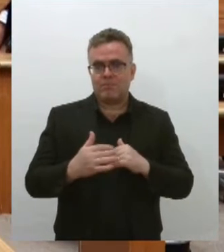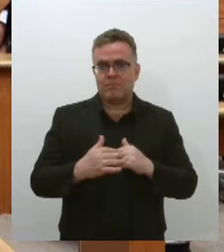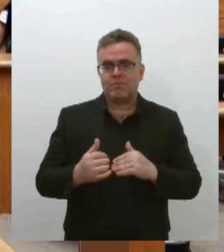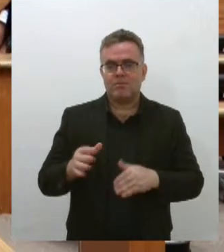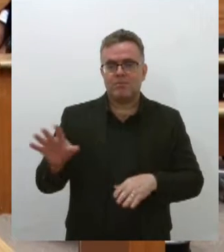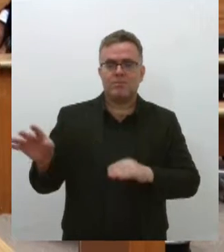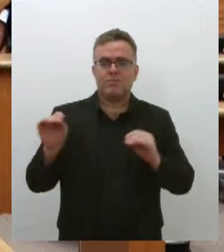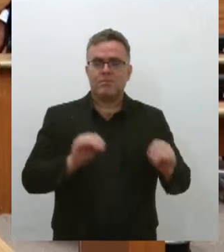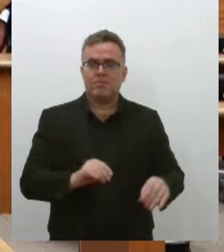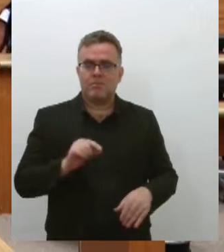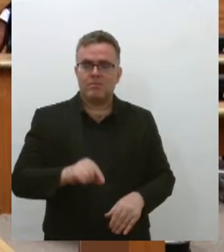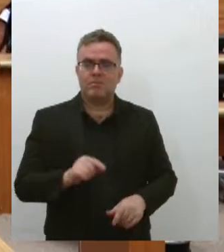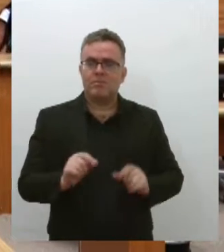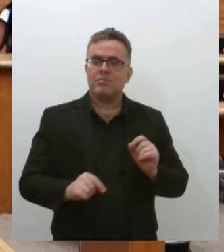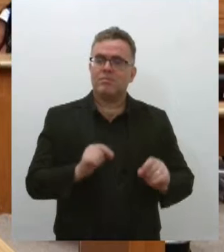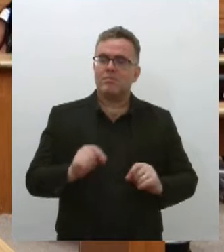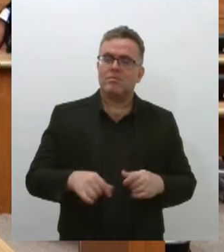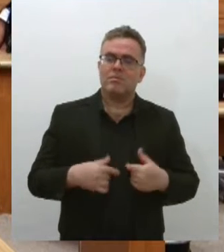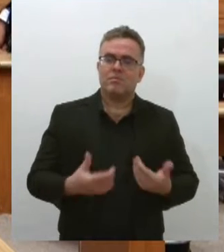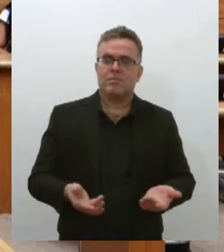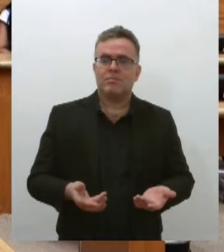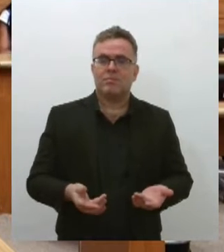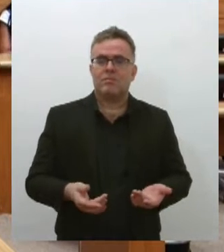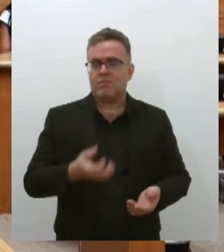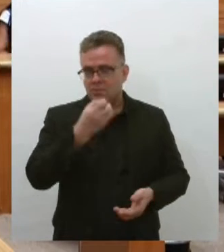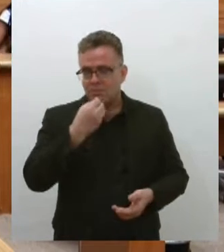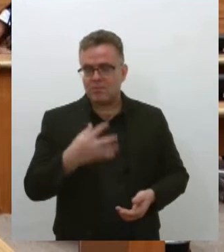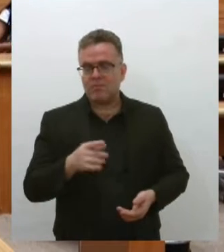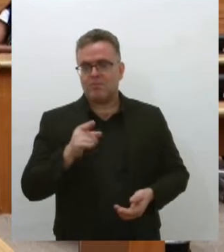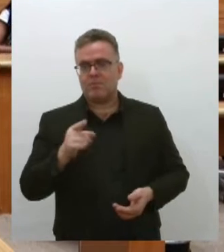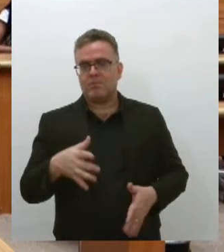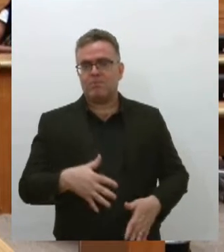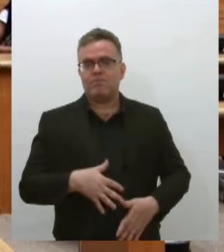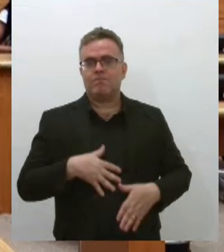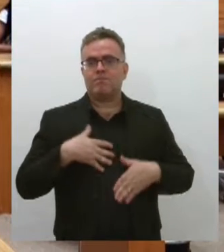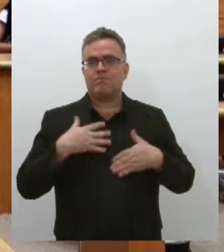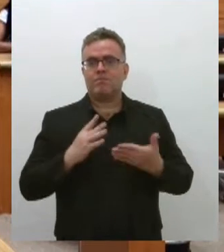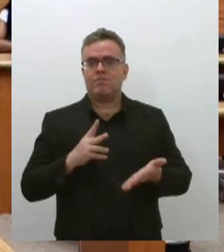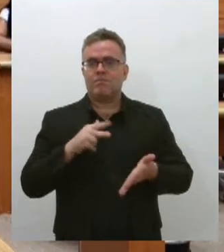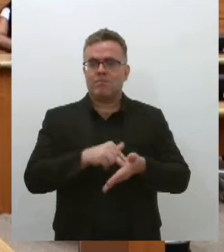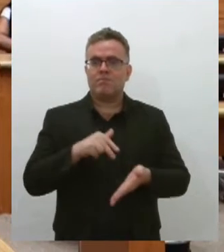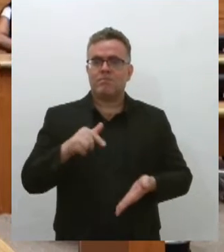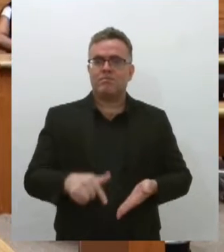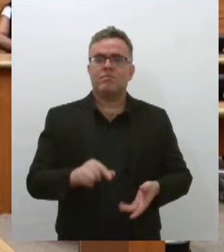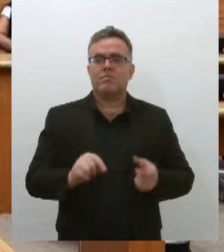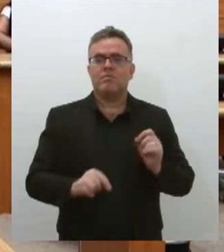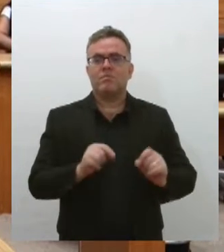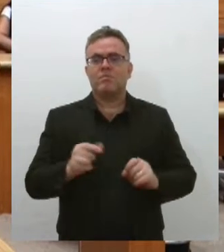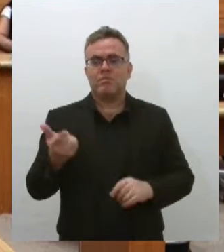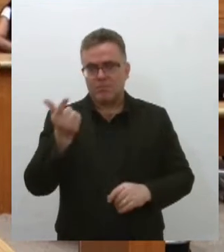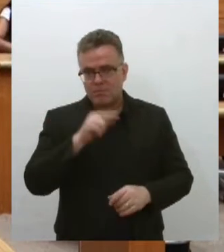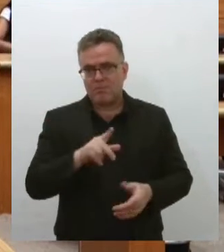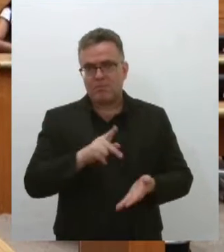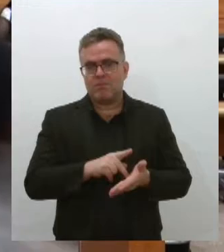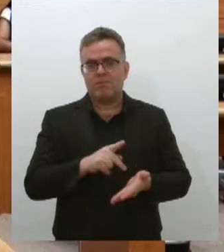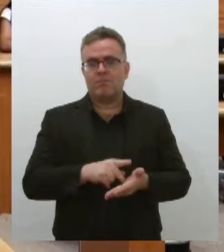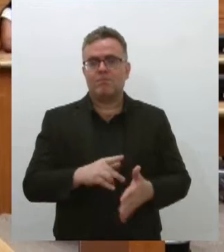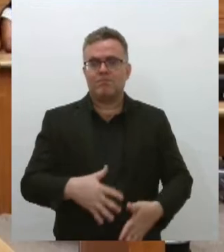e é muito positivo para ela. um prazer estar aqui e é um ganho para a sociedade. É realmente um orgulho.